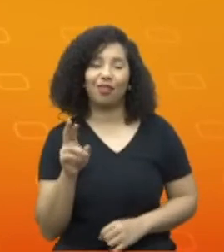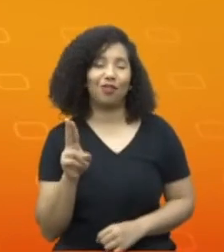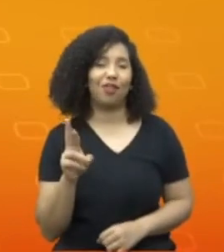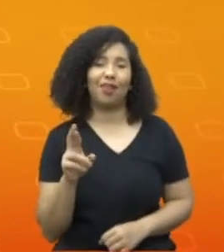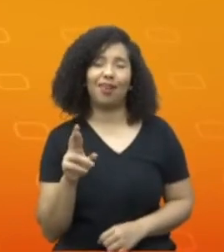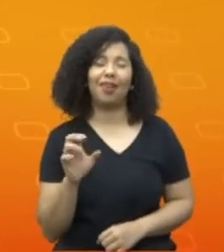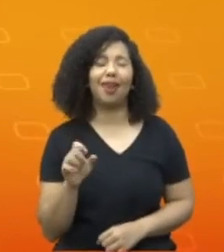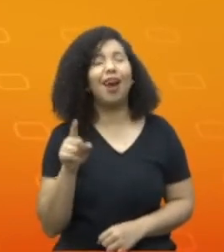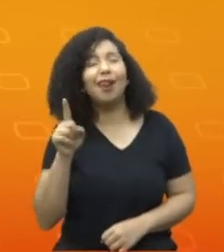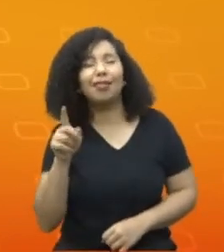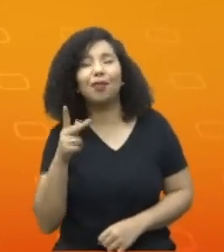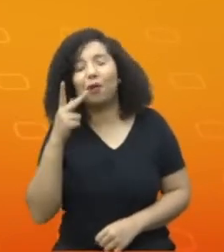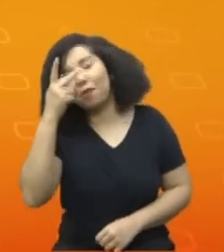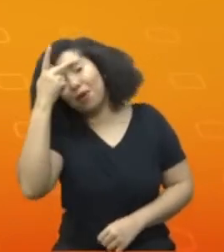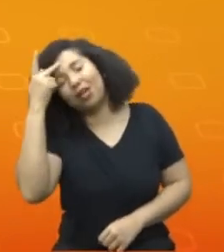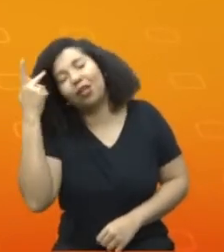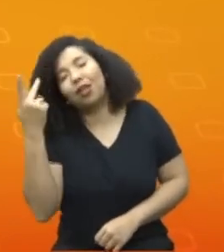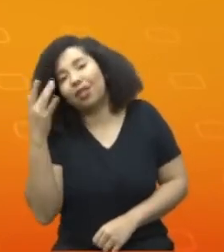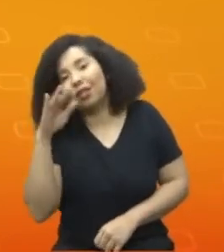mais,